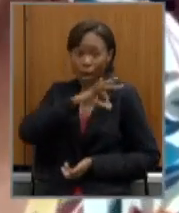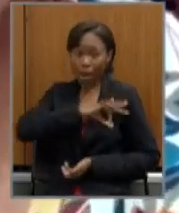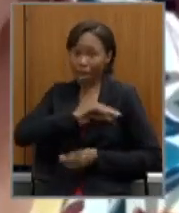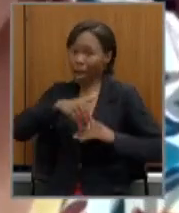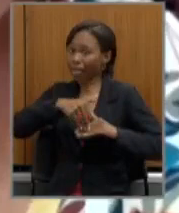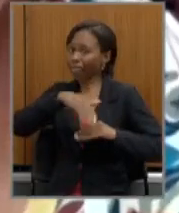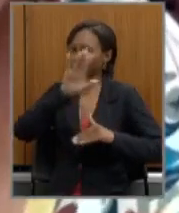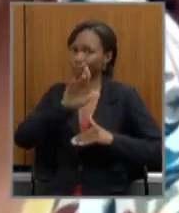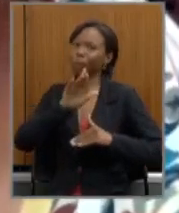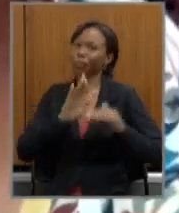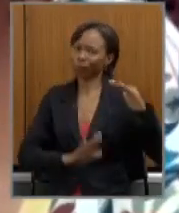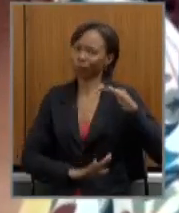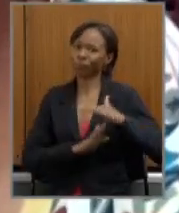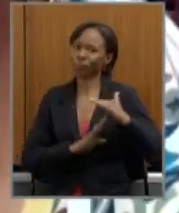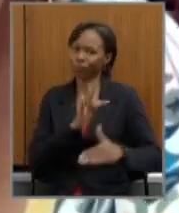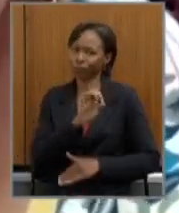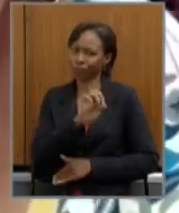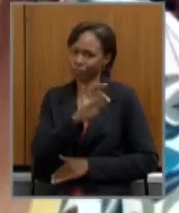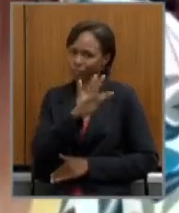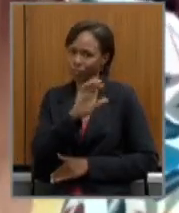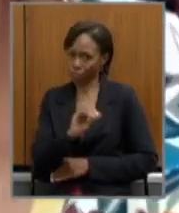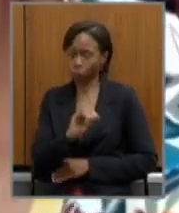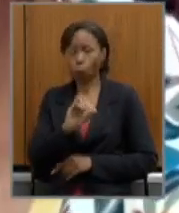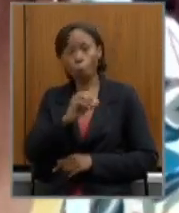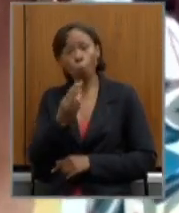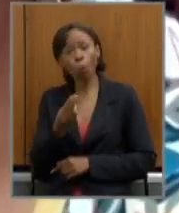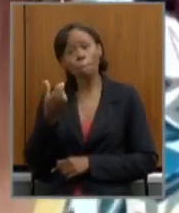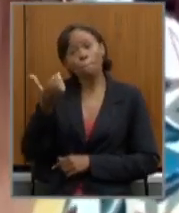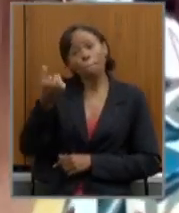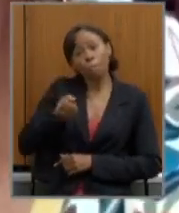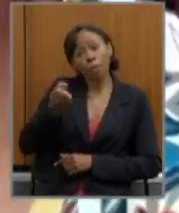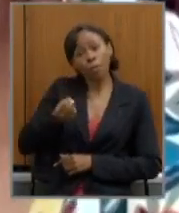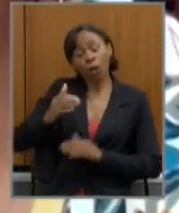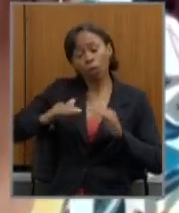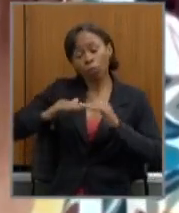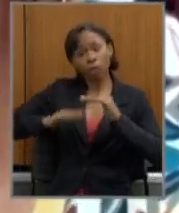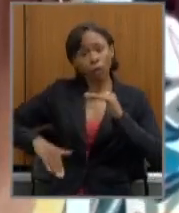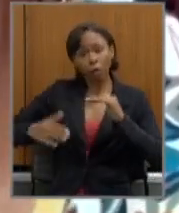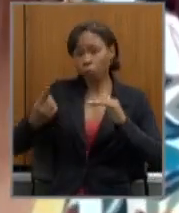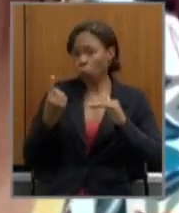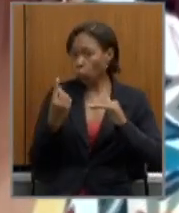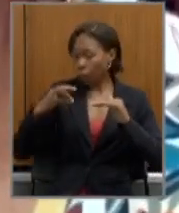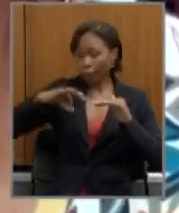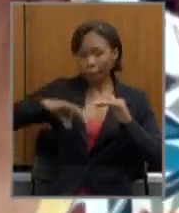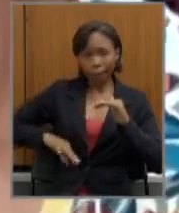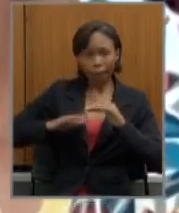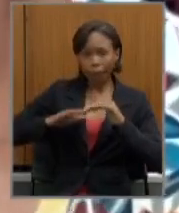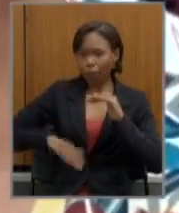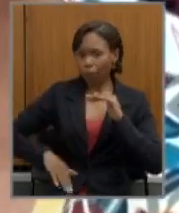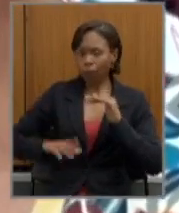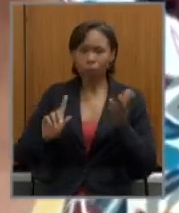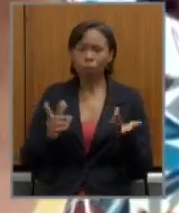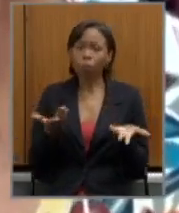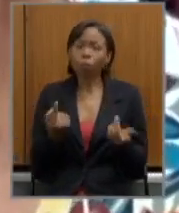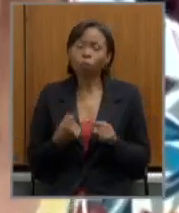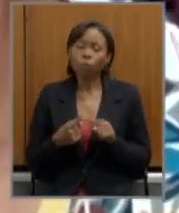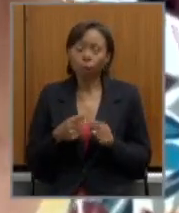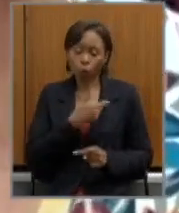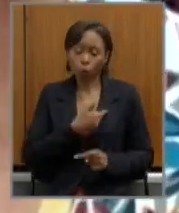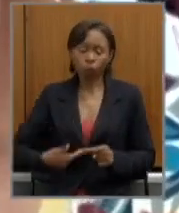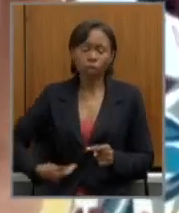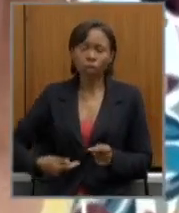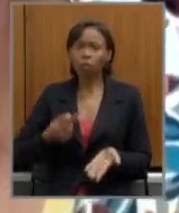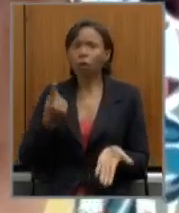também pensões menor do que um salário mínimo porque a pensão de acordo com a proposta do governo do estado é um corte de